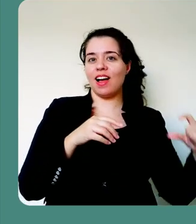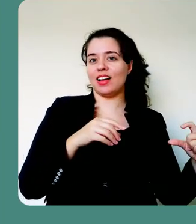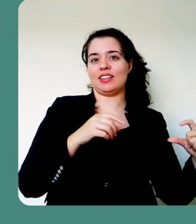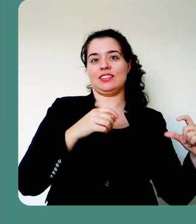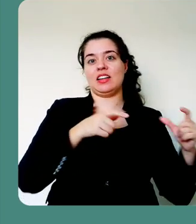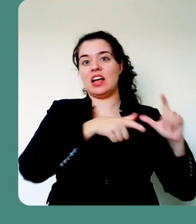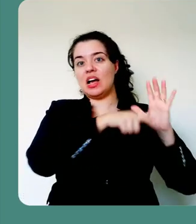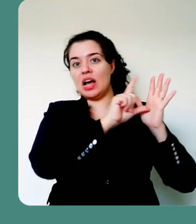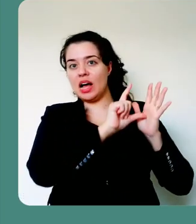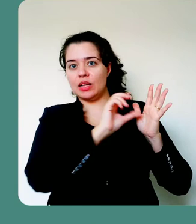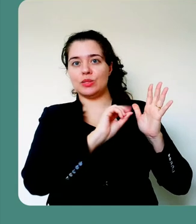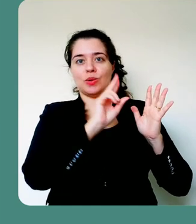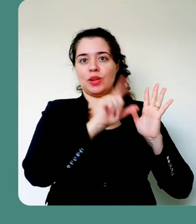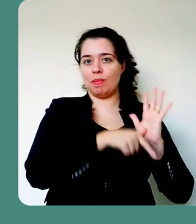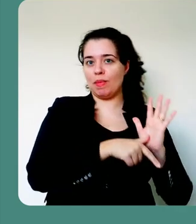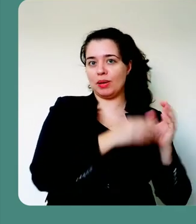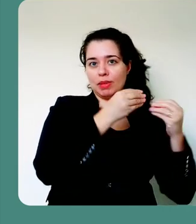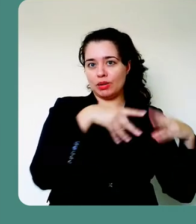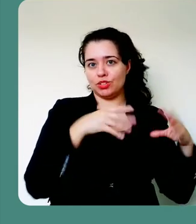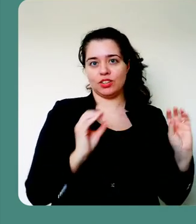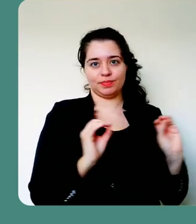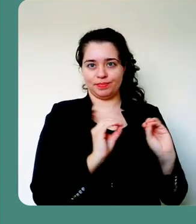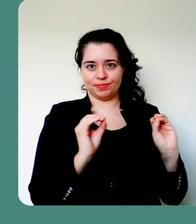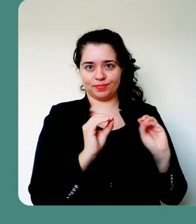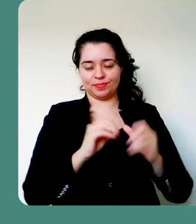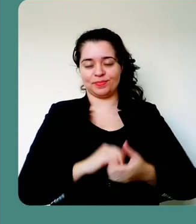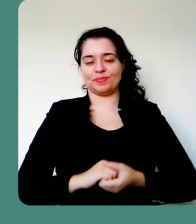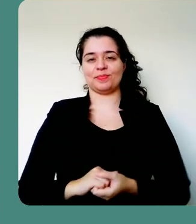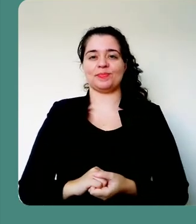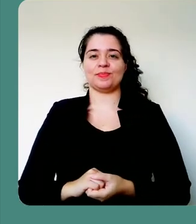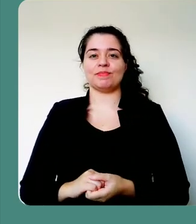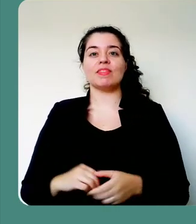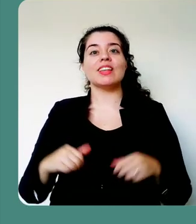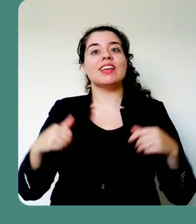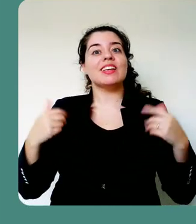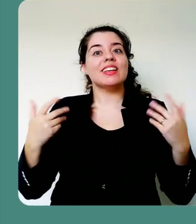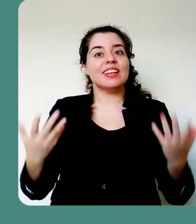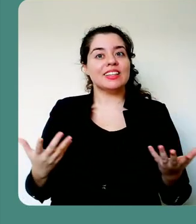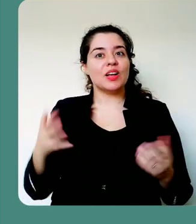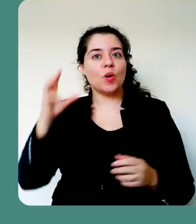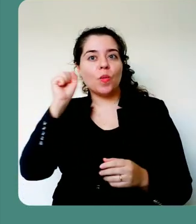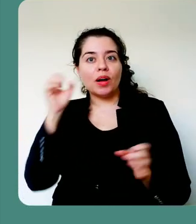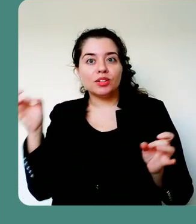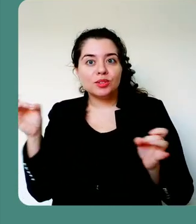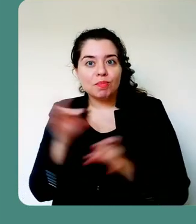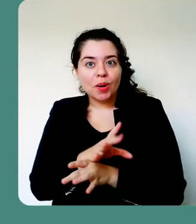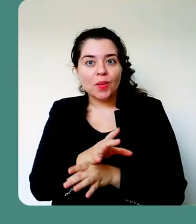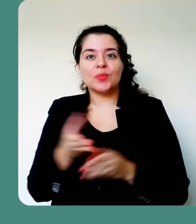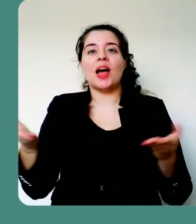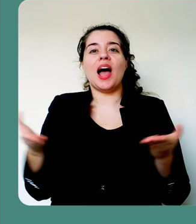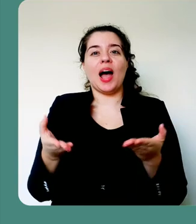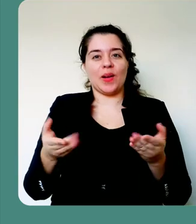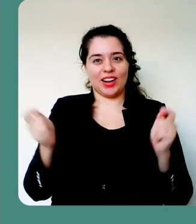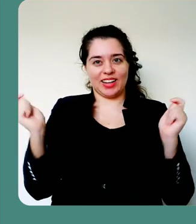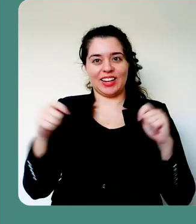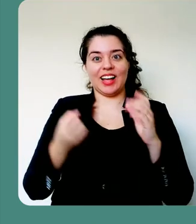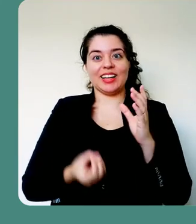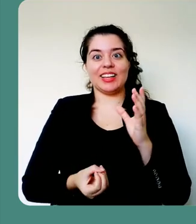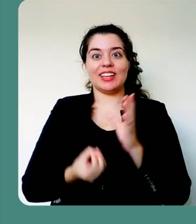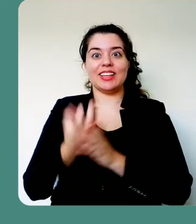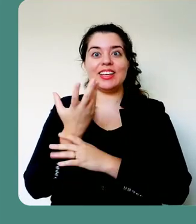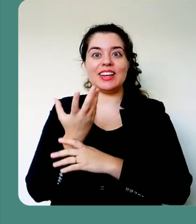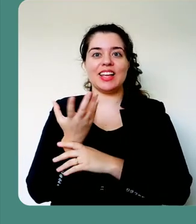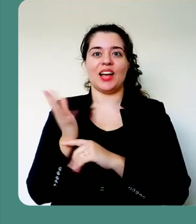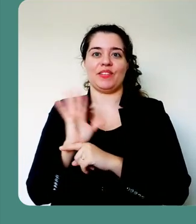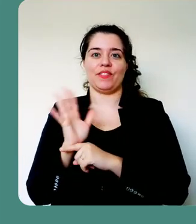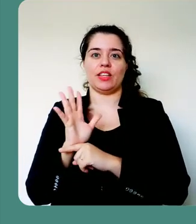Então, finalizado essa captura de áudio, a gente está pronto para gerar o arquivo de vídeo. Então, para criar um arquivo de vídeo, eu venho aqui